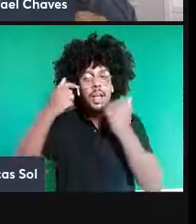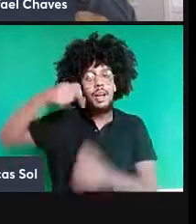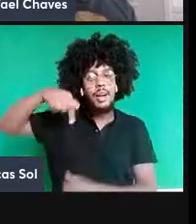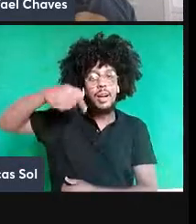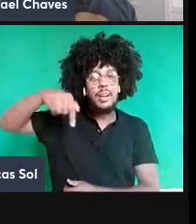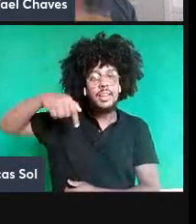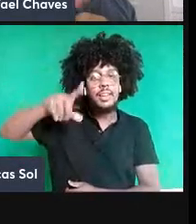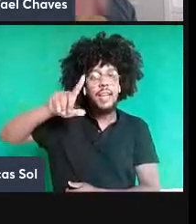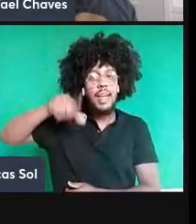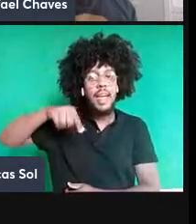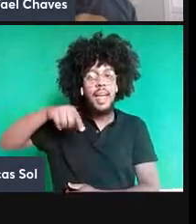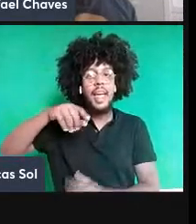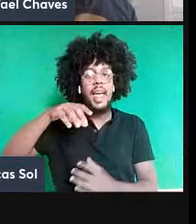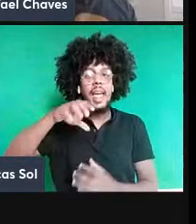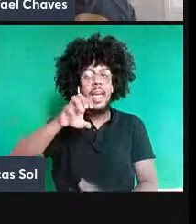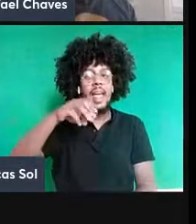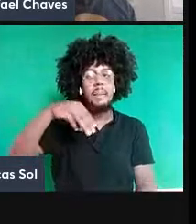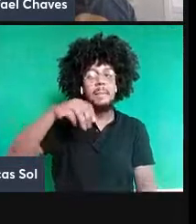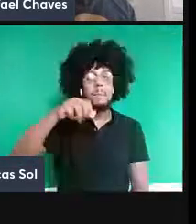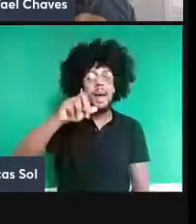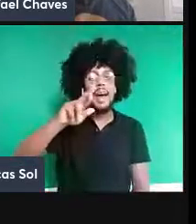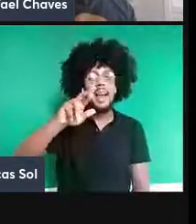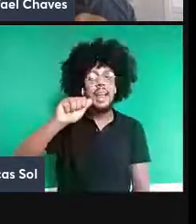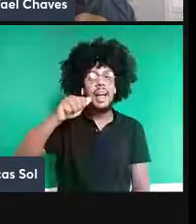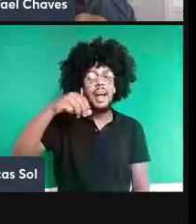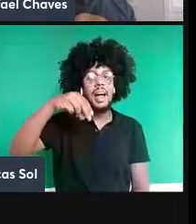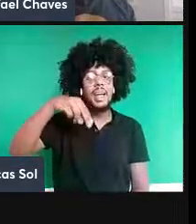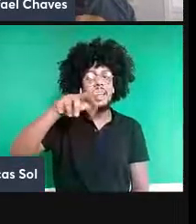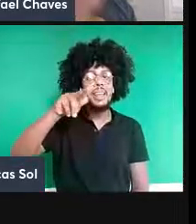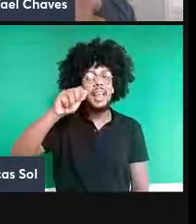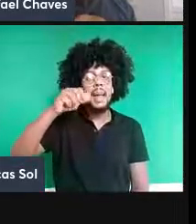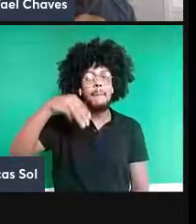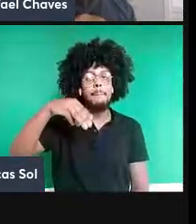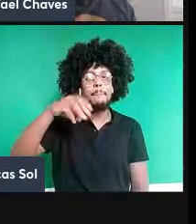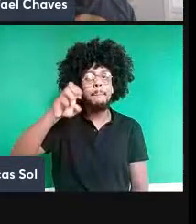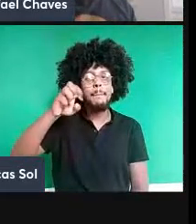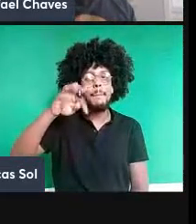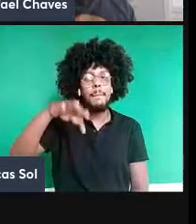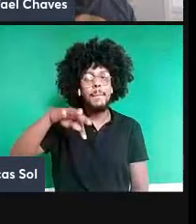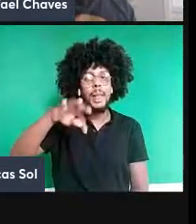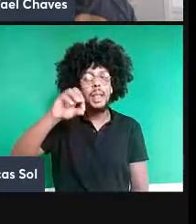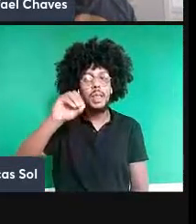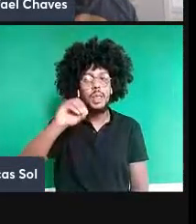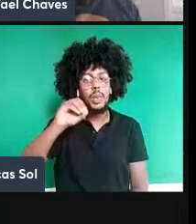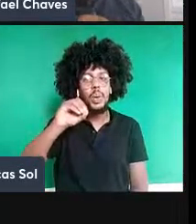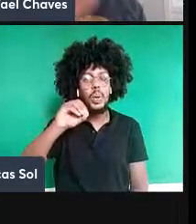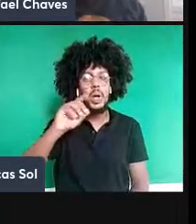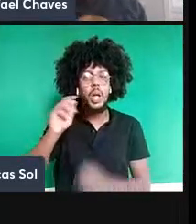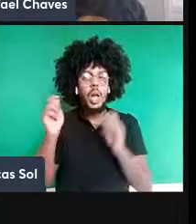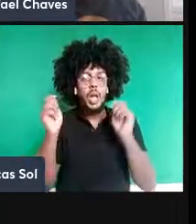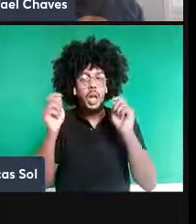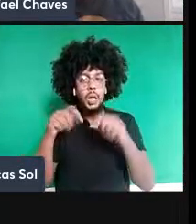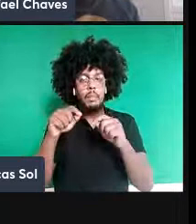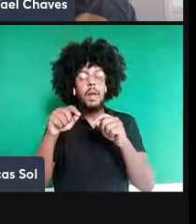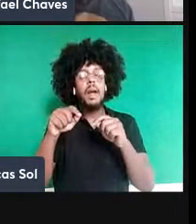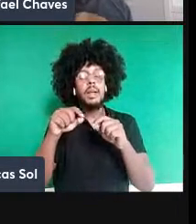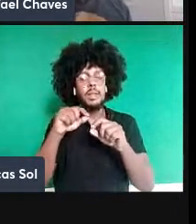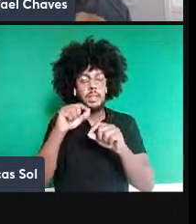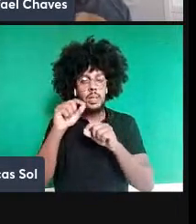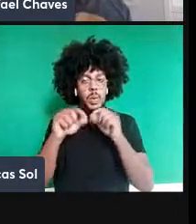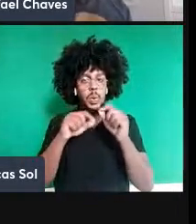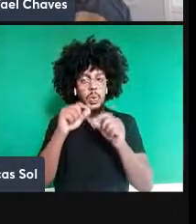Então, a mecânica quântica, ela me permite ter sistemas físicos que são descritos agora por funções de onda